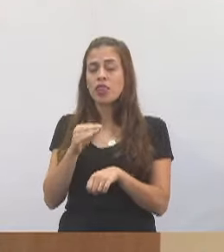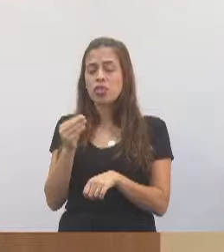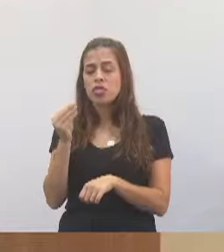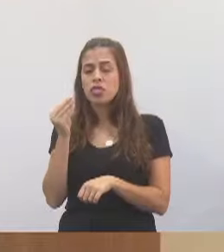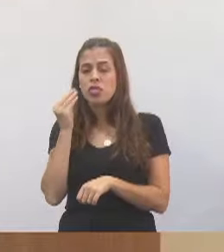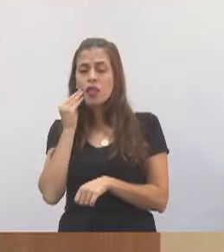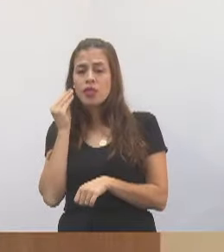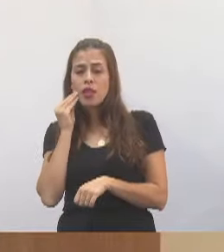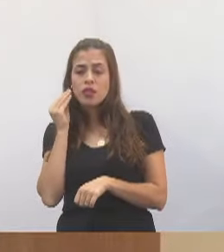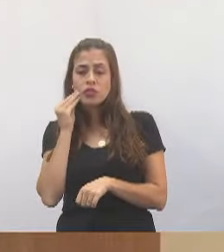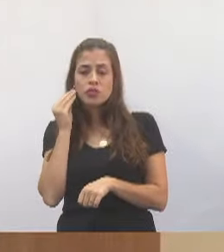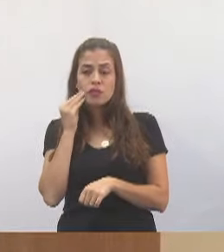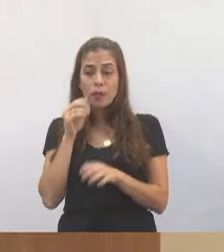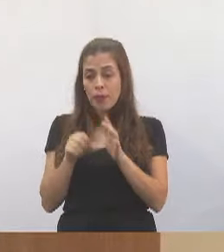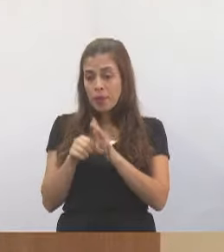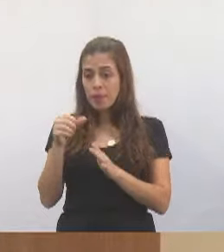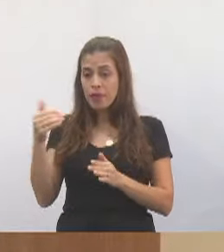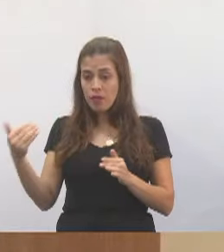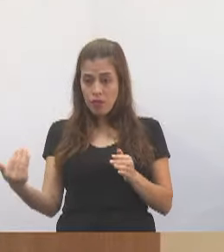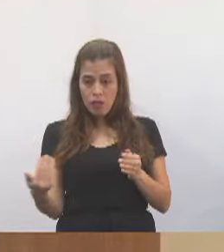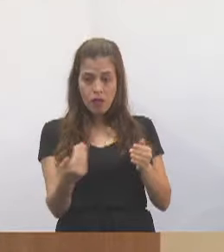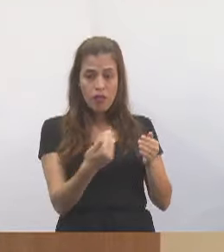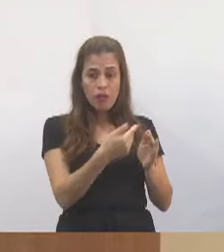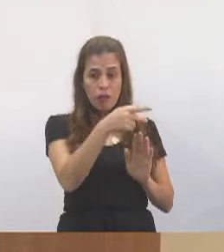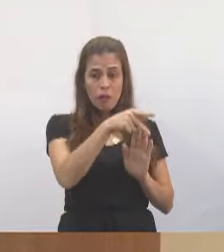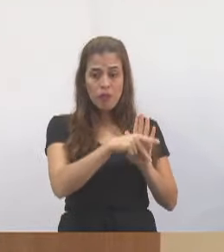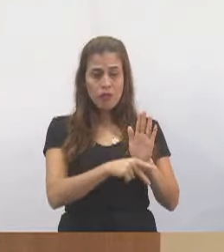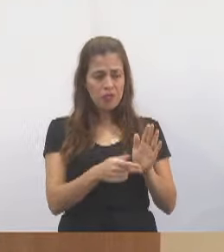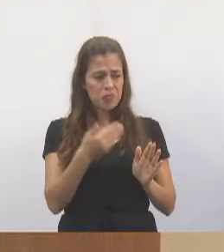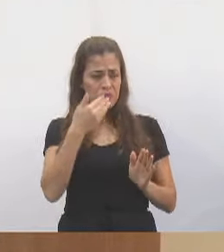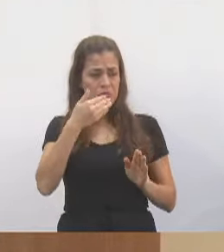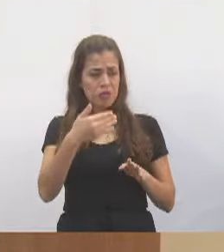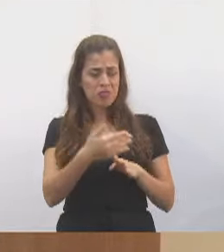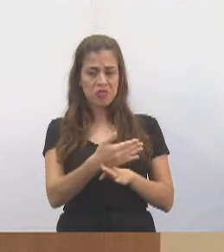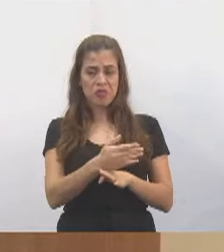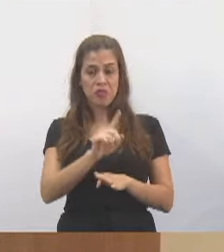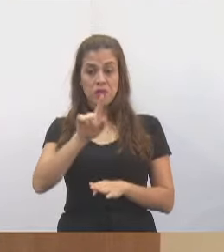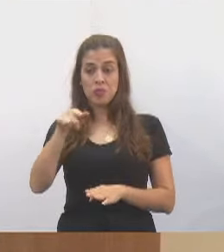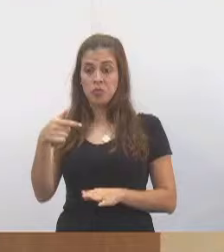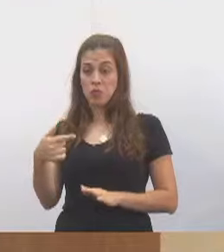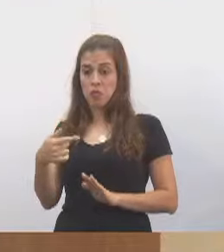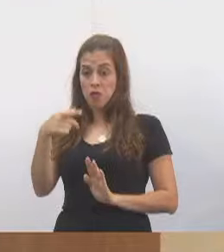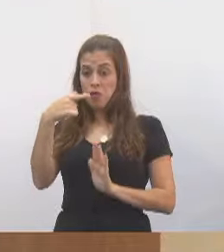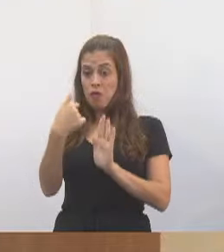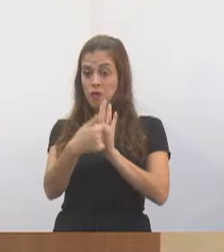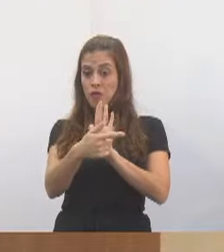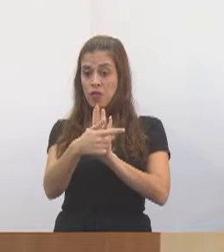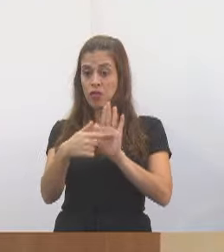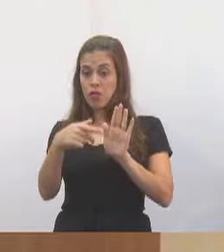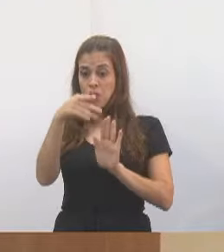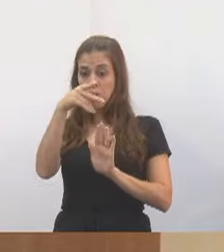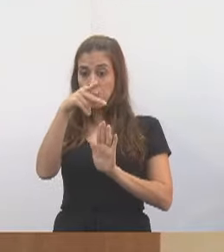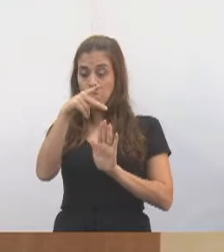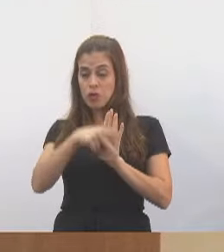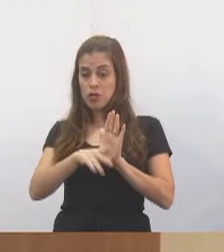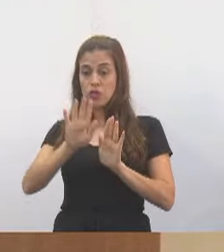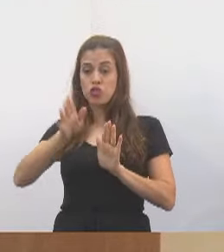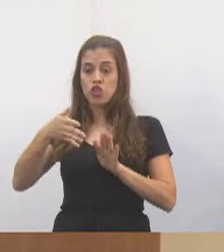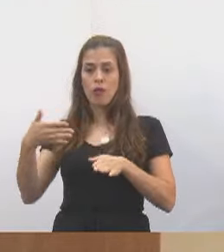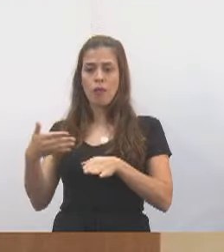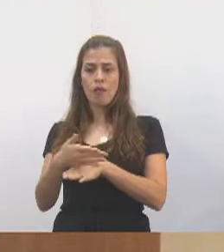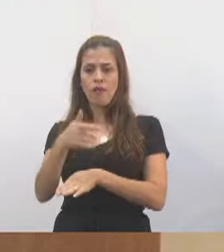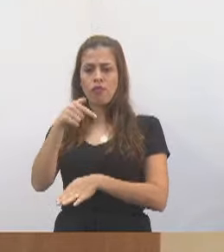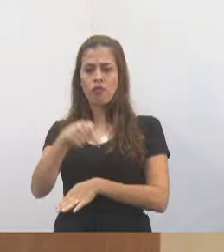o projeto aqui e pedir aprovação, depois foi vetar o projeto que tinha sido aprovado nessa casa,